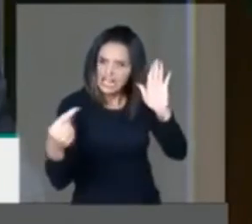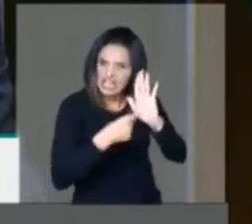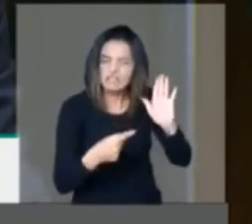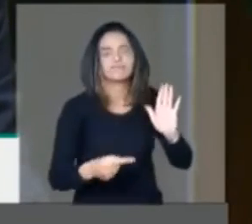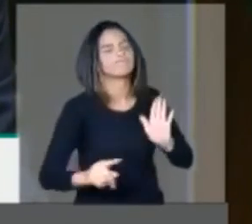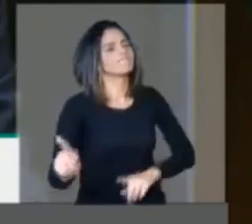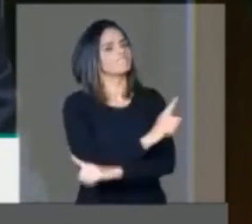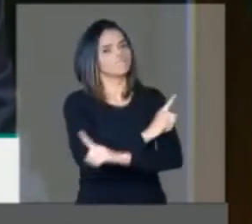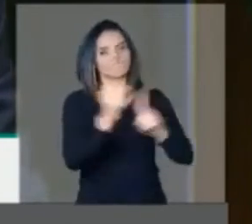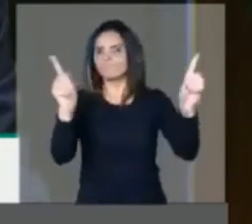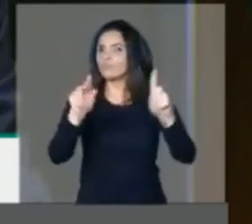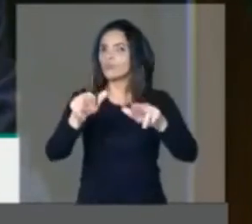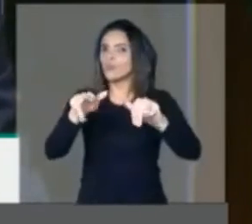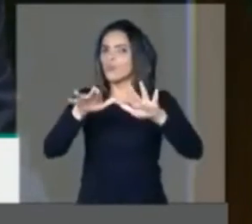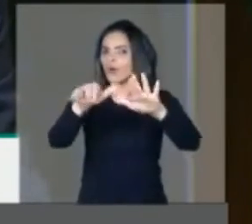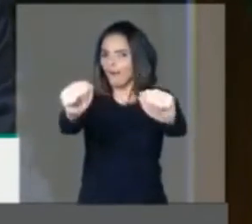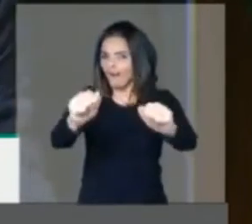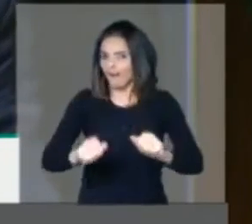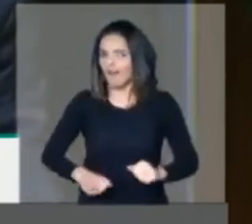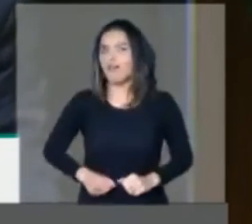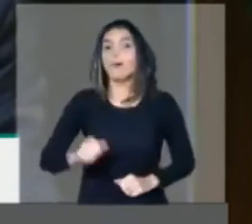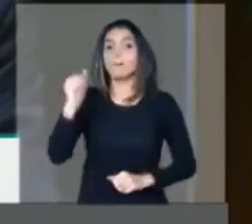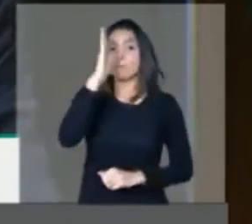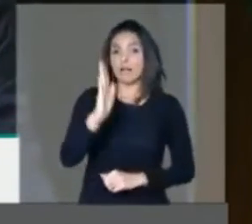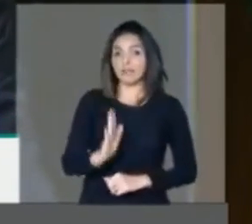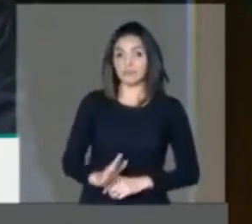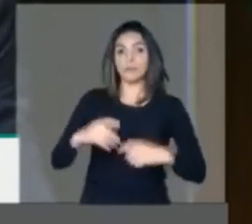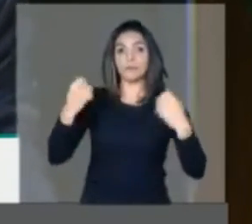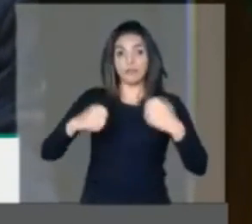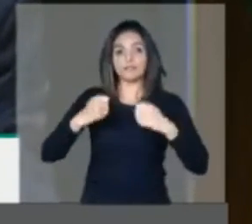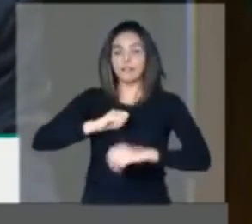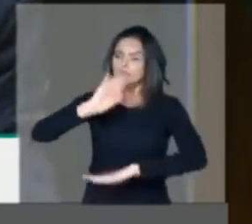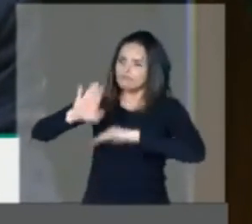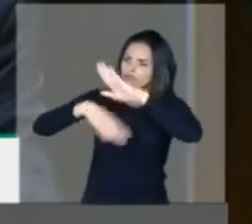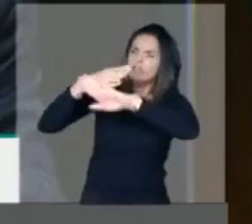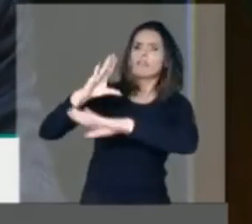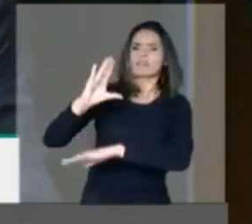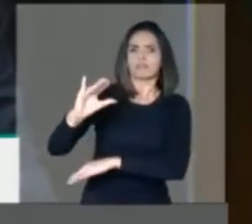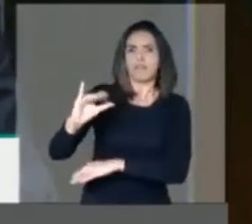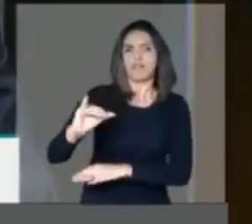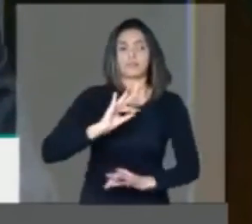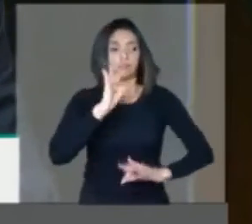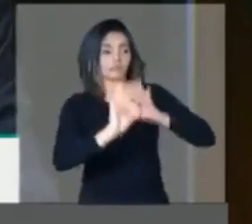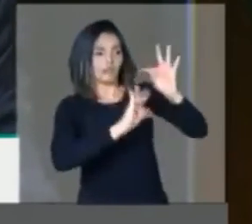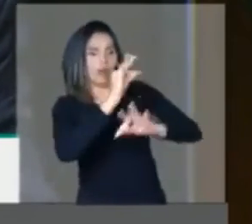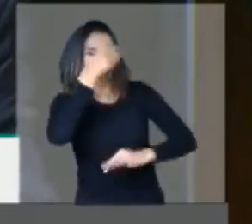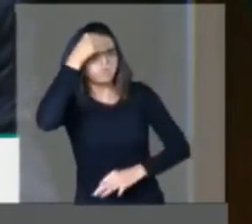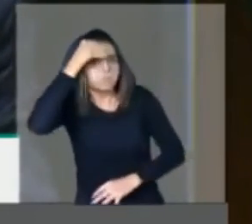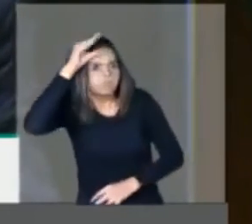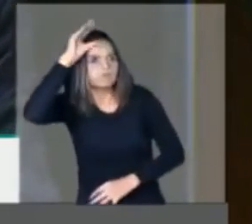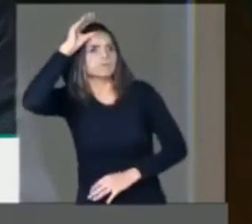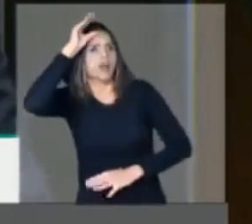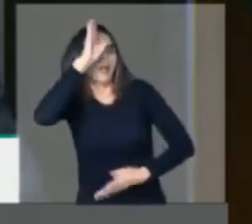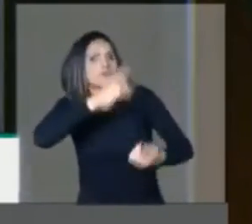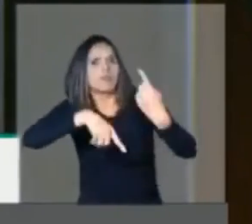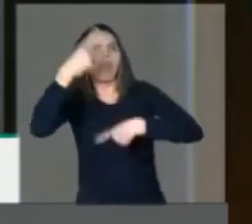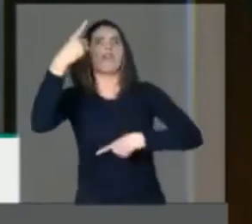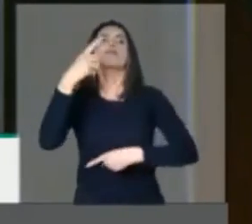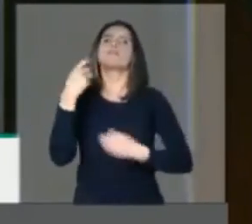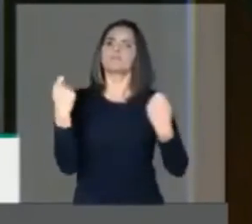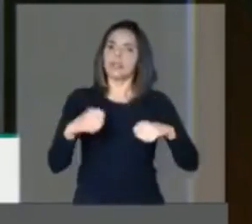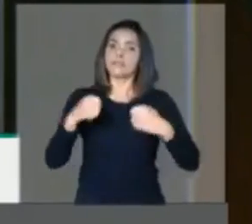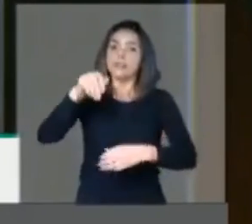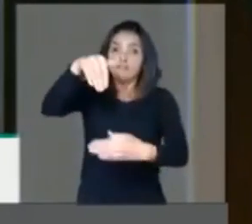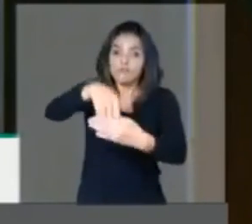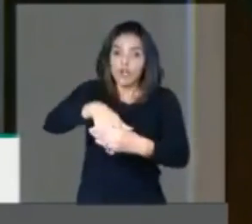certeza que o Brasil tem que desenvolver a ciência e tecnologia, o seu conhecimento. E é por isso que o